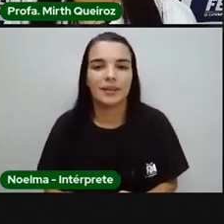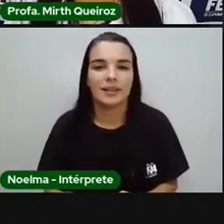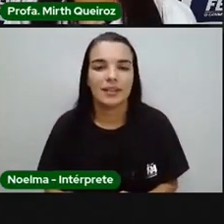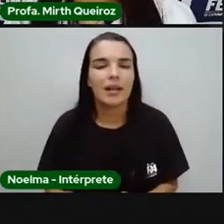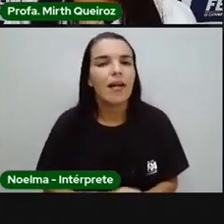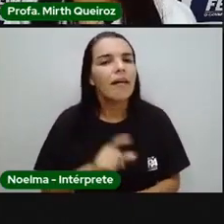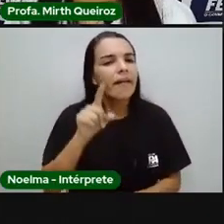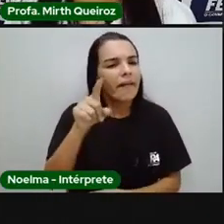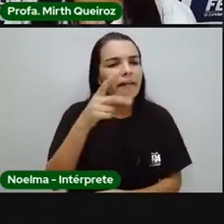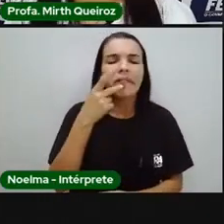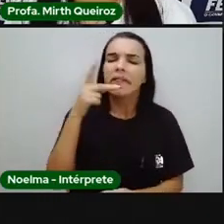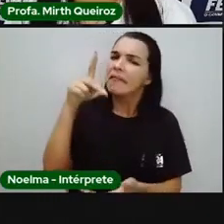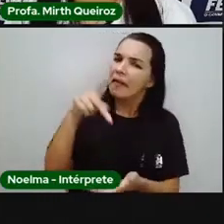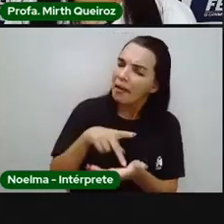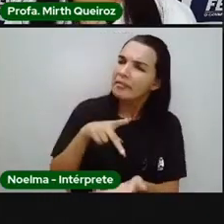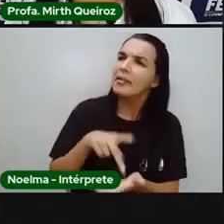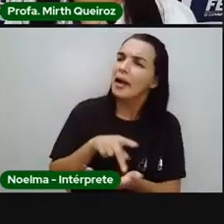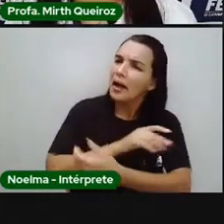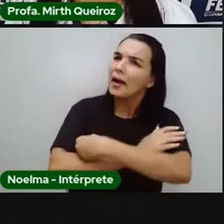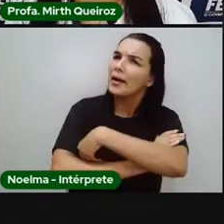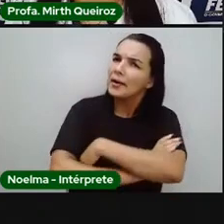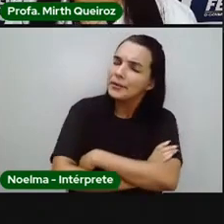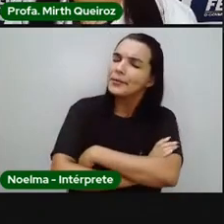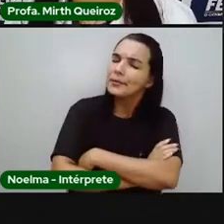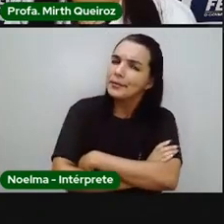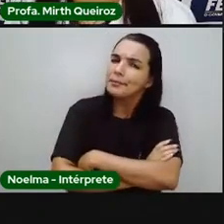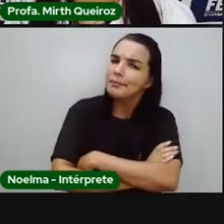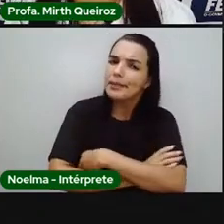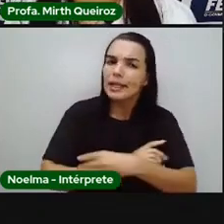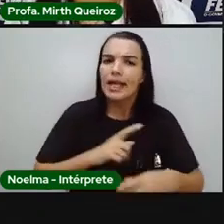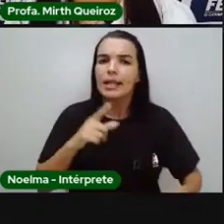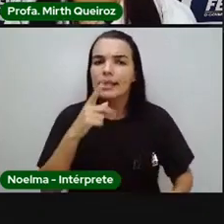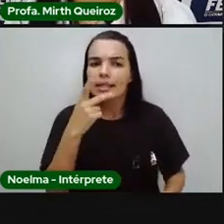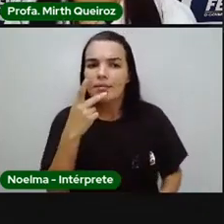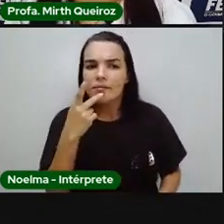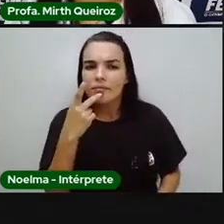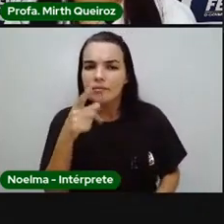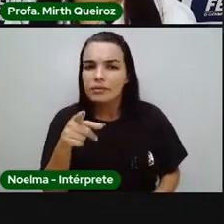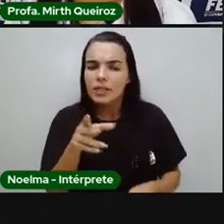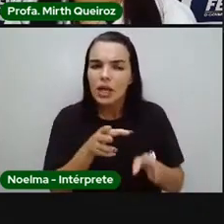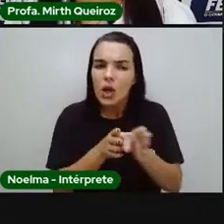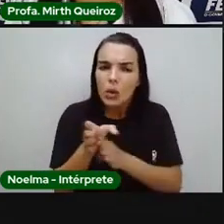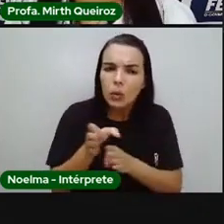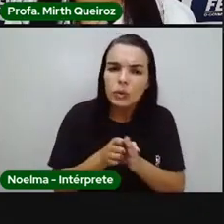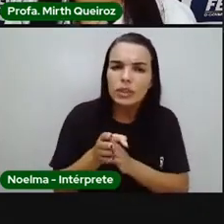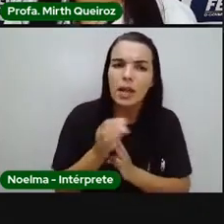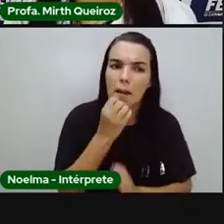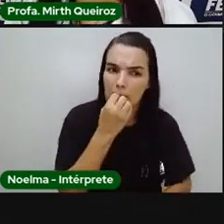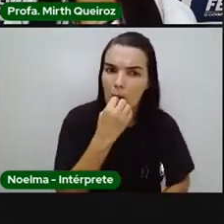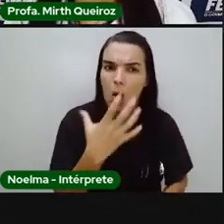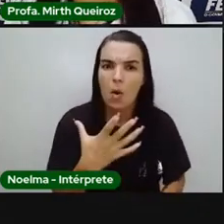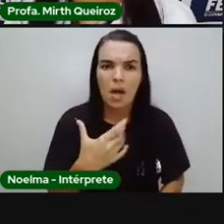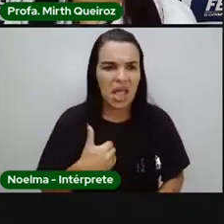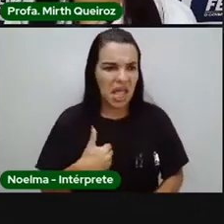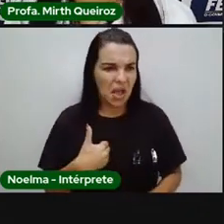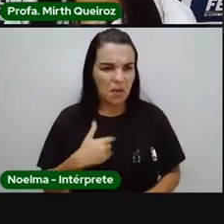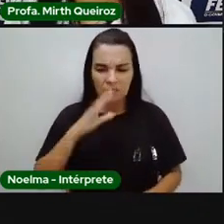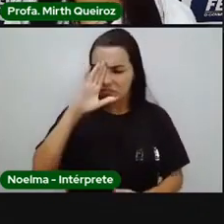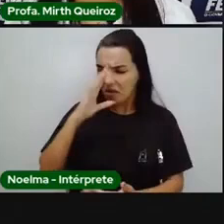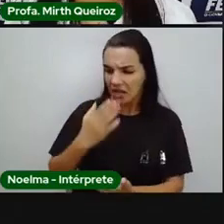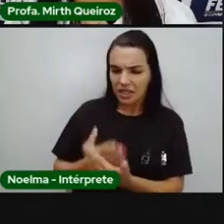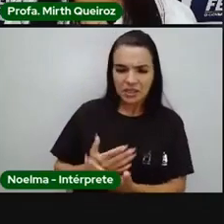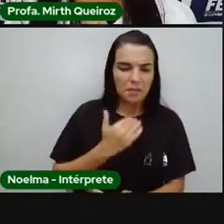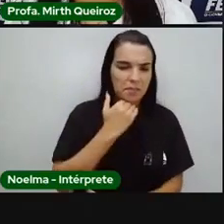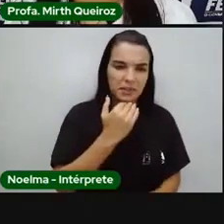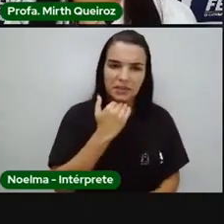Tens razão, responde o homem. Teu conselho é muito bom. Eu não vou crer